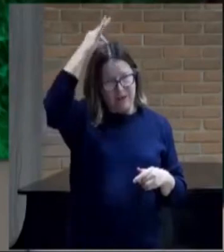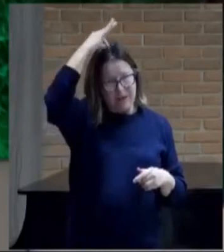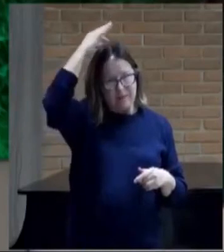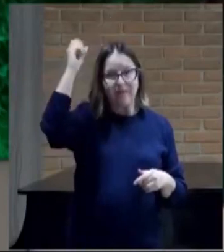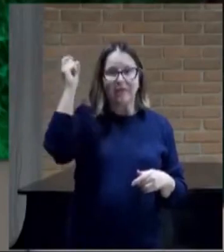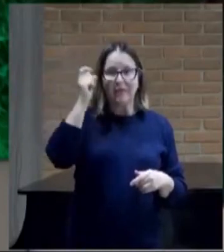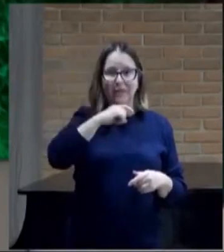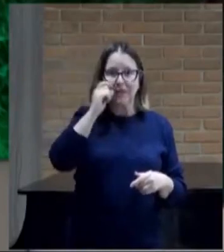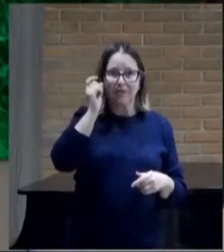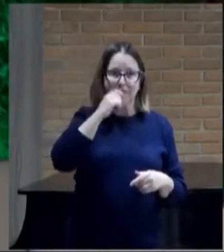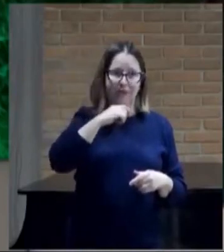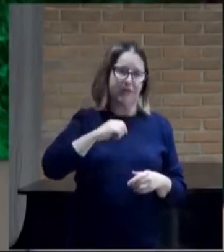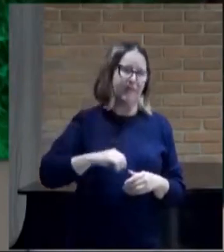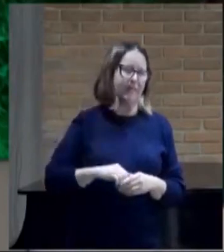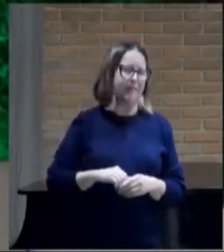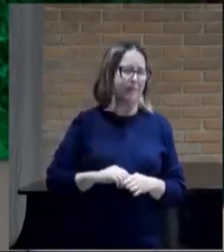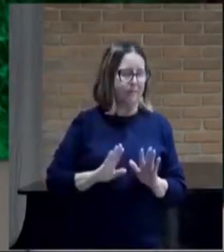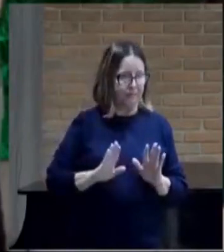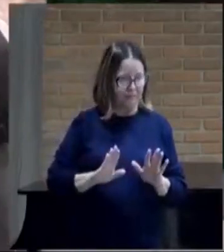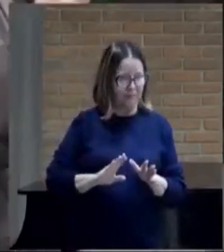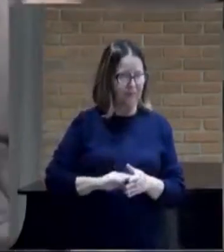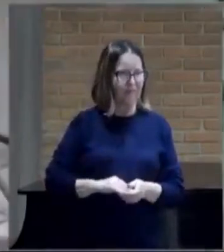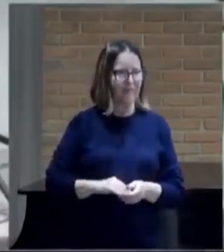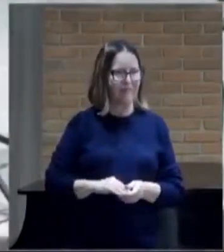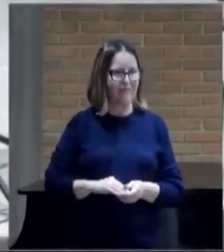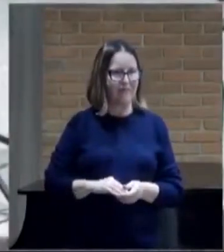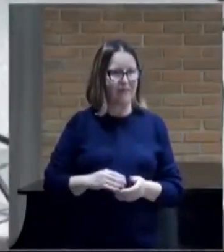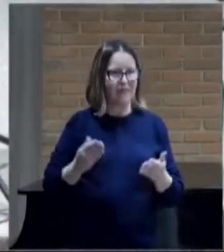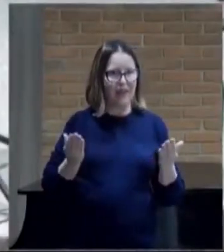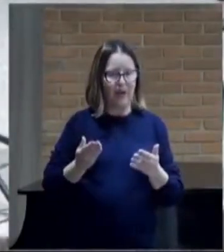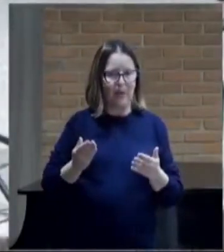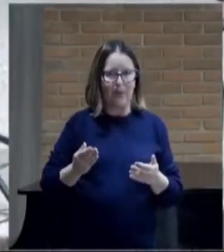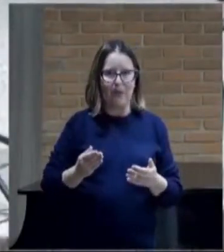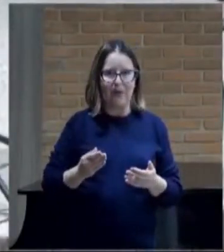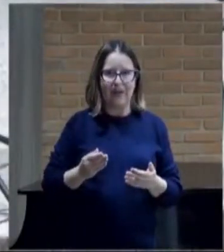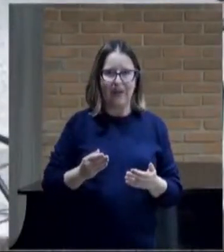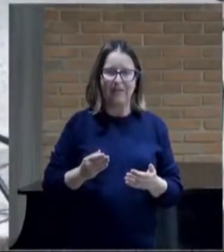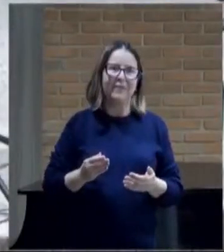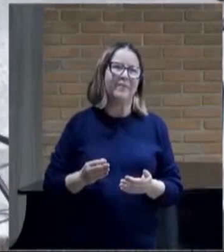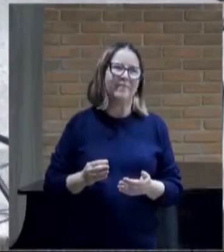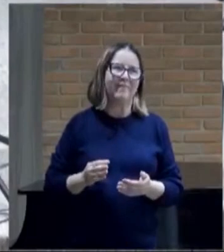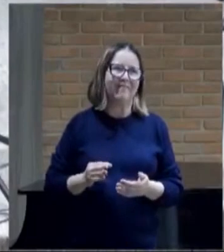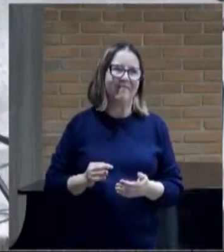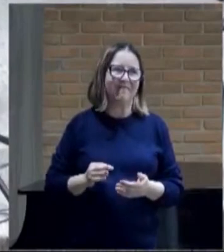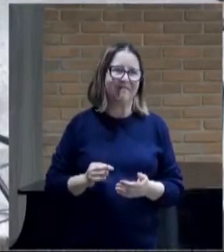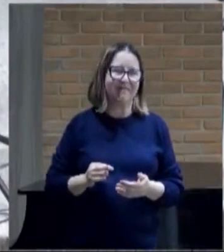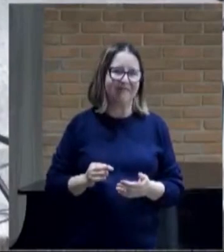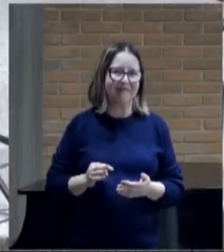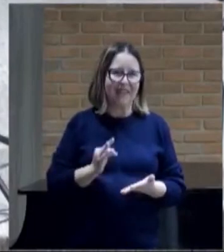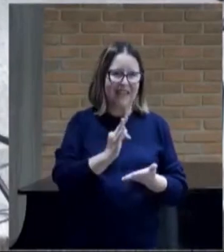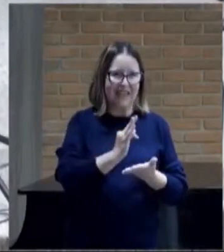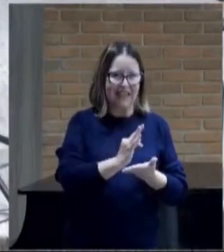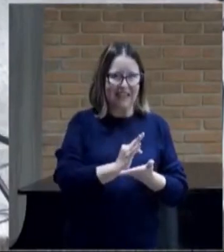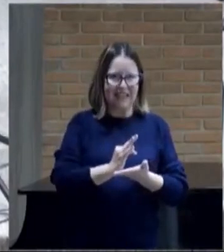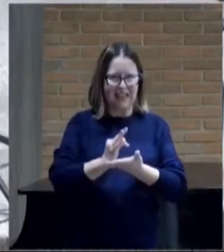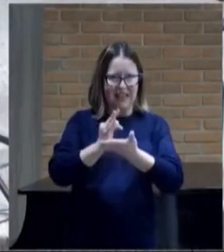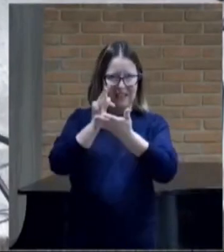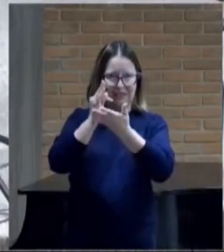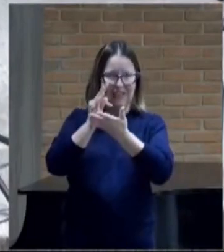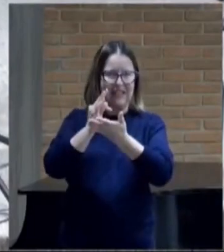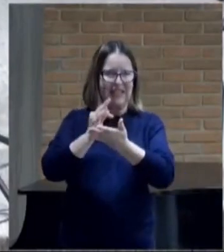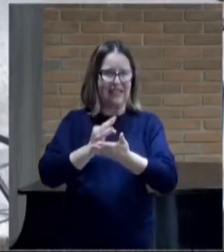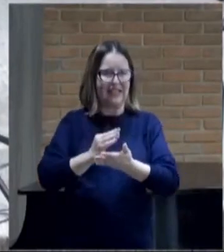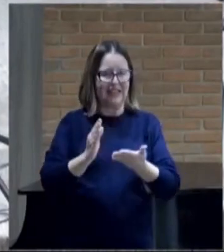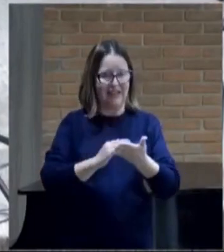agora vamos para vamos para Tessalonicenses vamos para Tessalonicenses aqui se